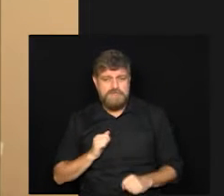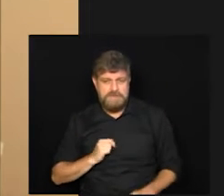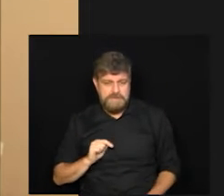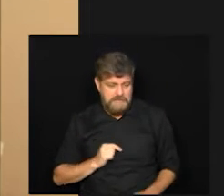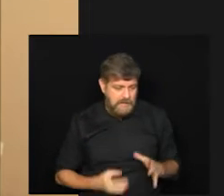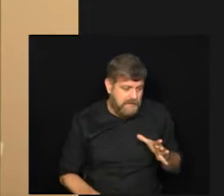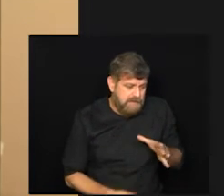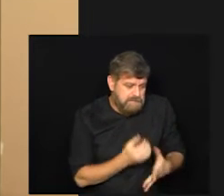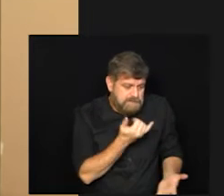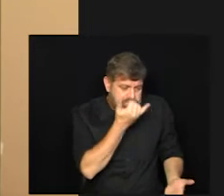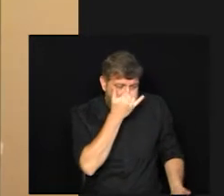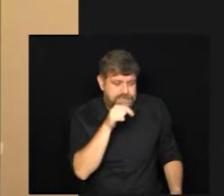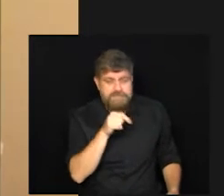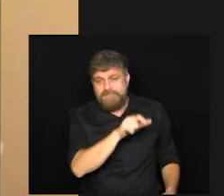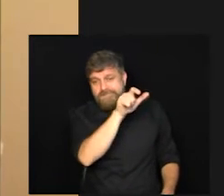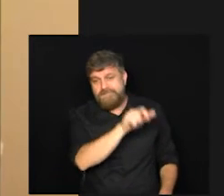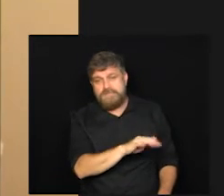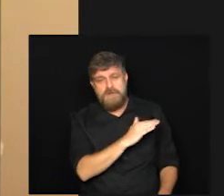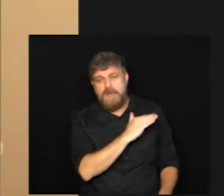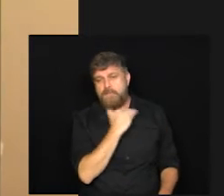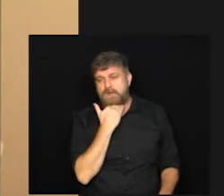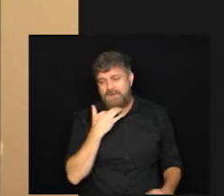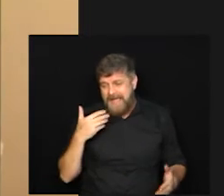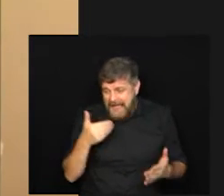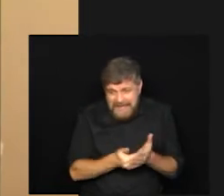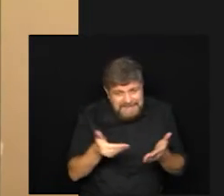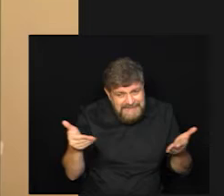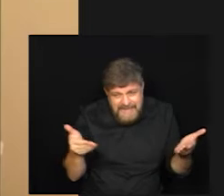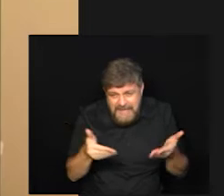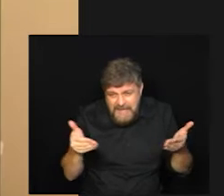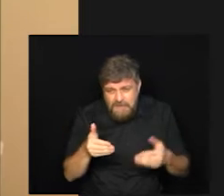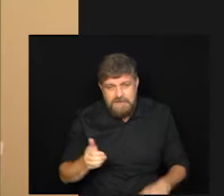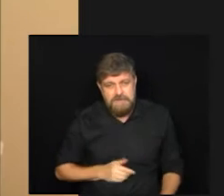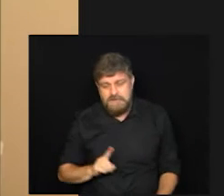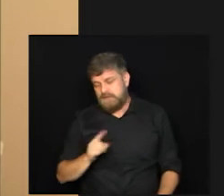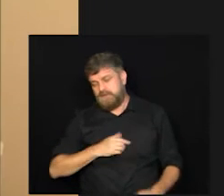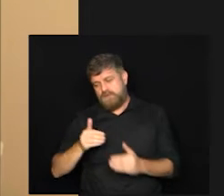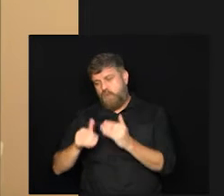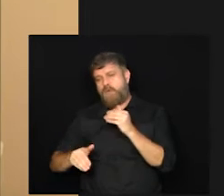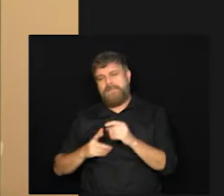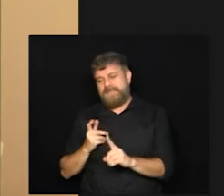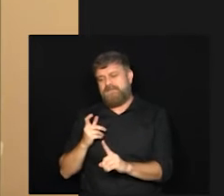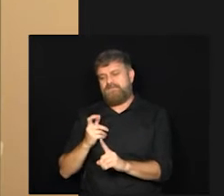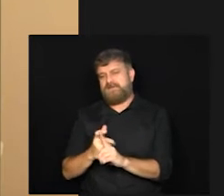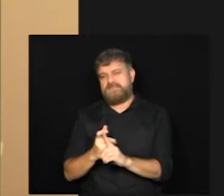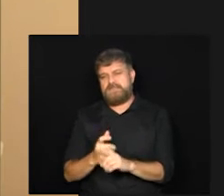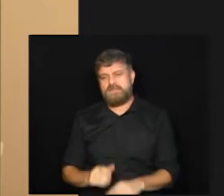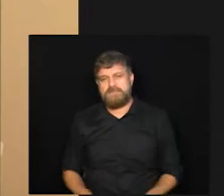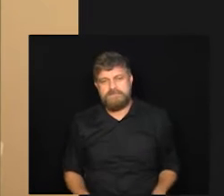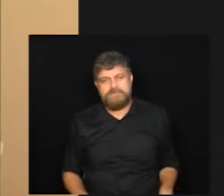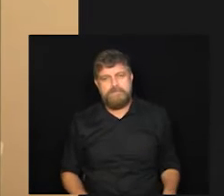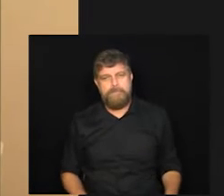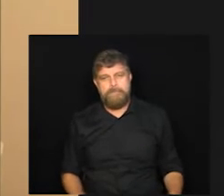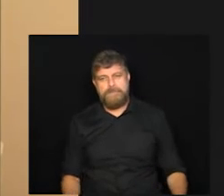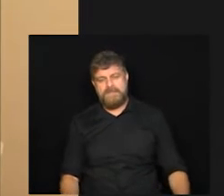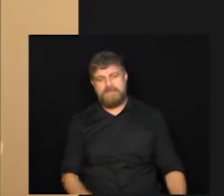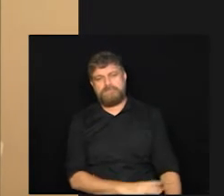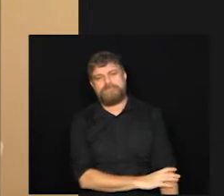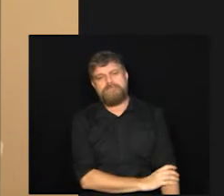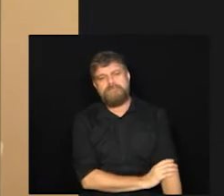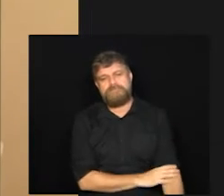coincidente e que todos os casos até o momento foram descartados em relação causal com a vacina